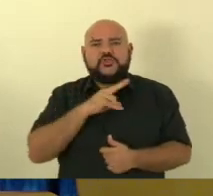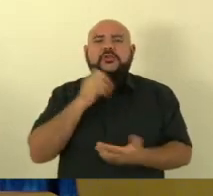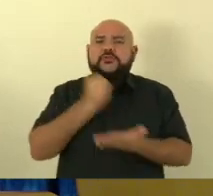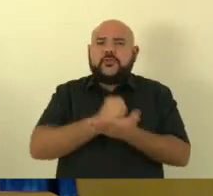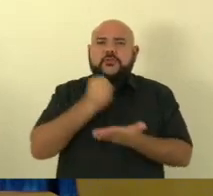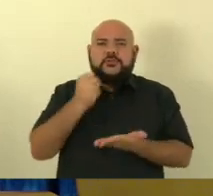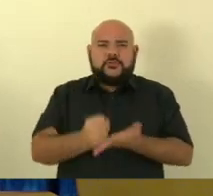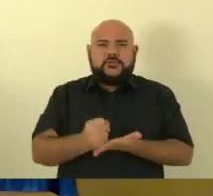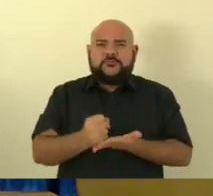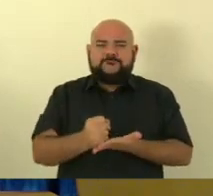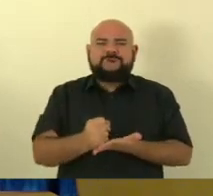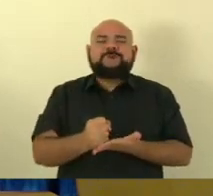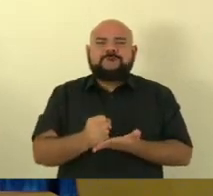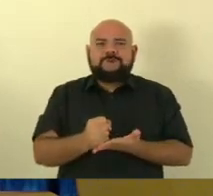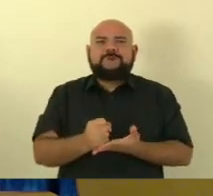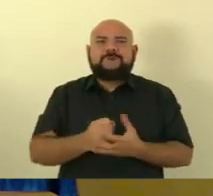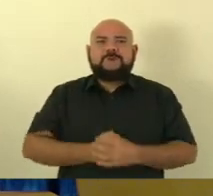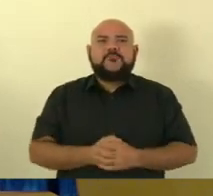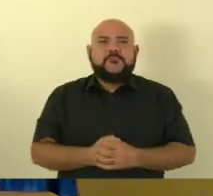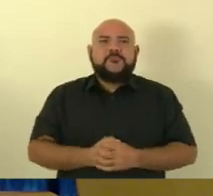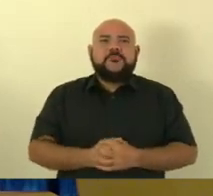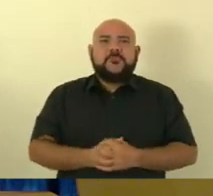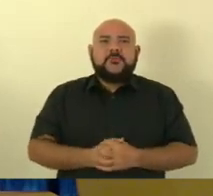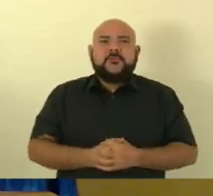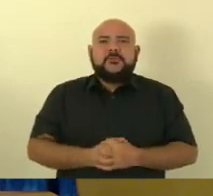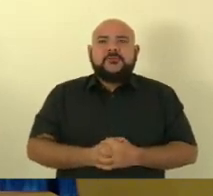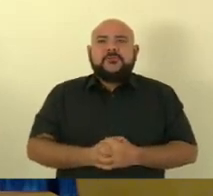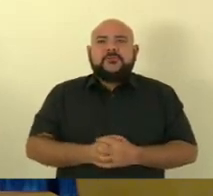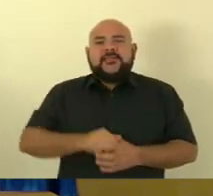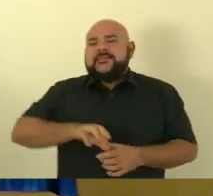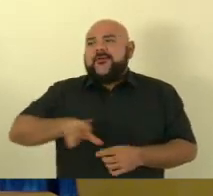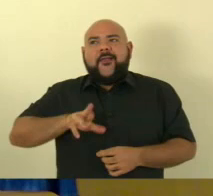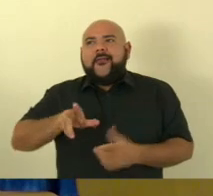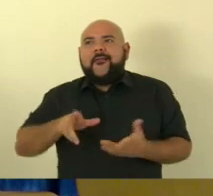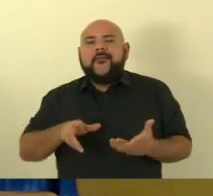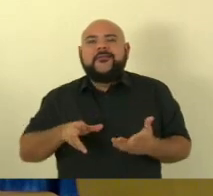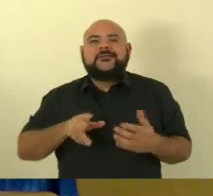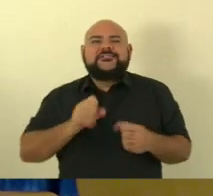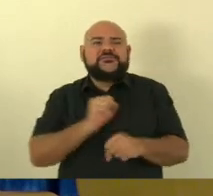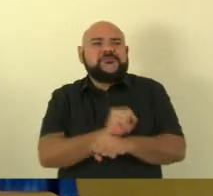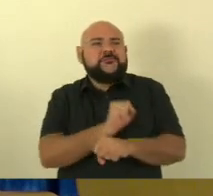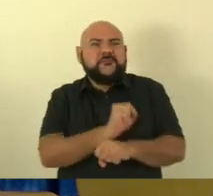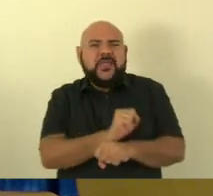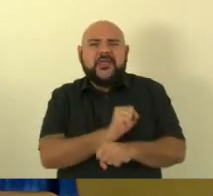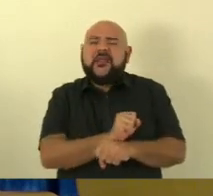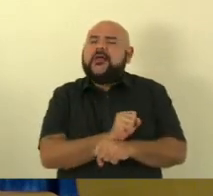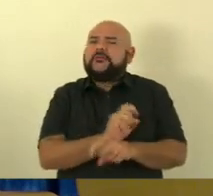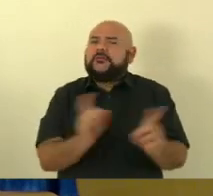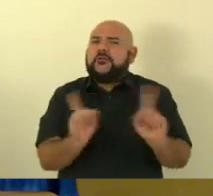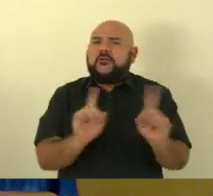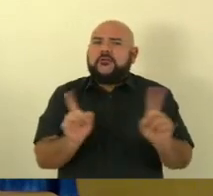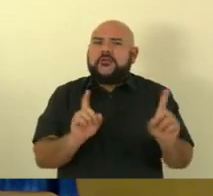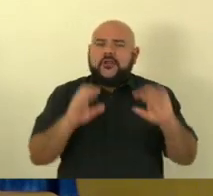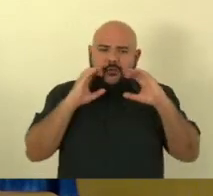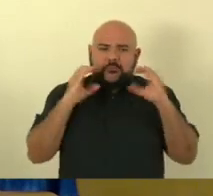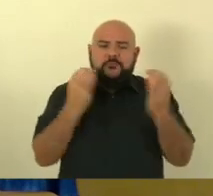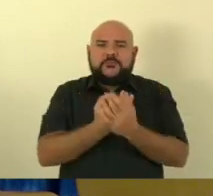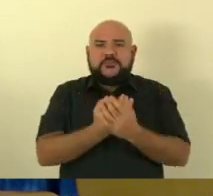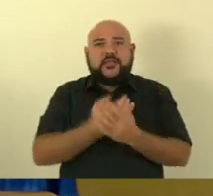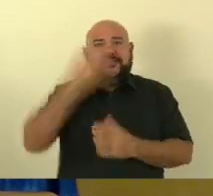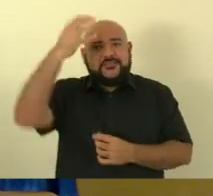se fosse um caso de poder esperar e de não ter demandas mas não a comunidade capixaba